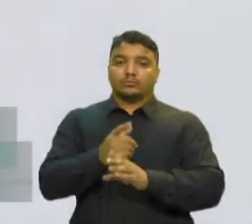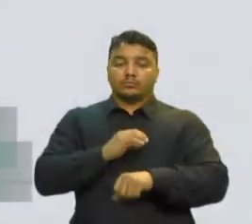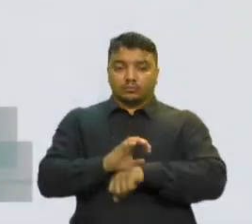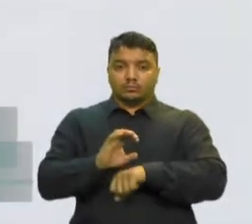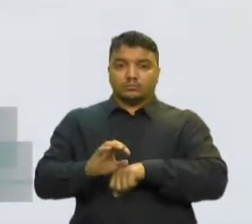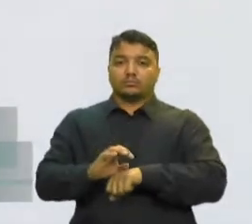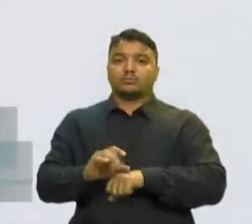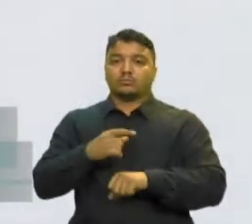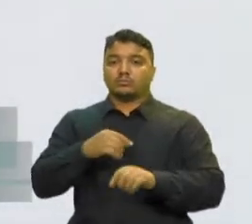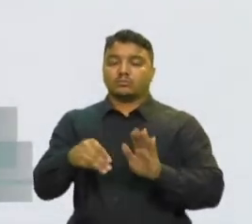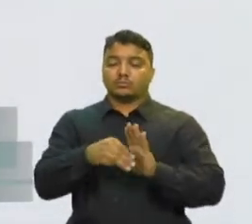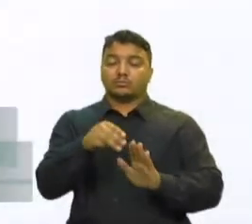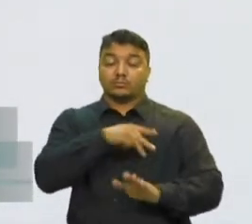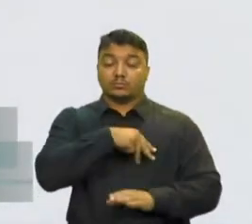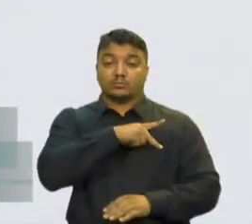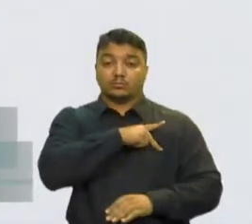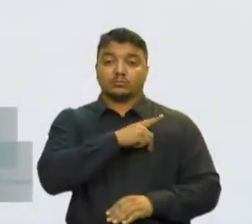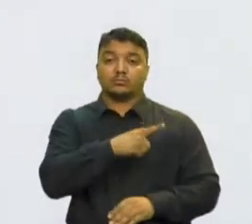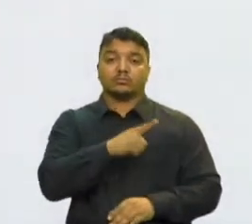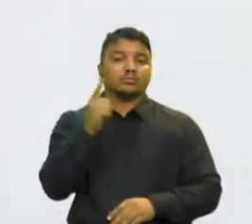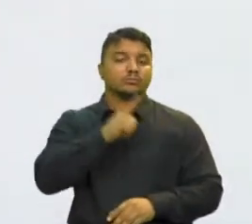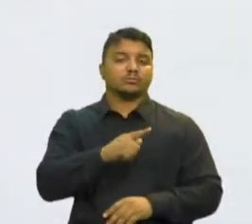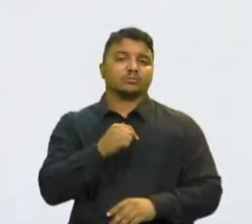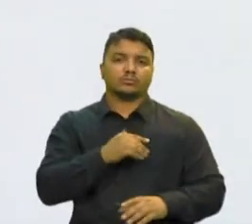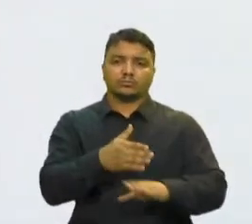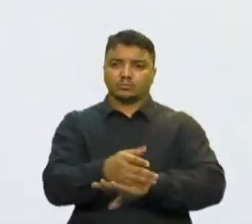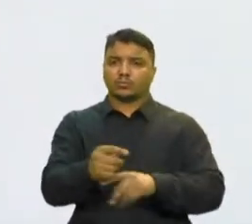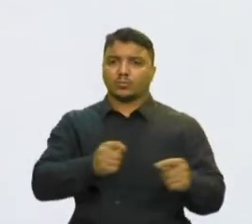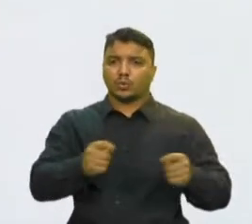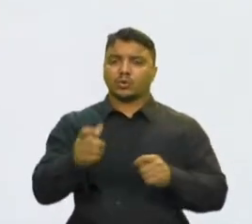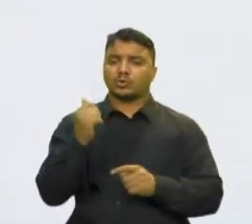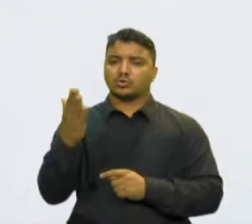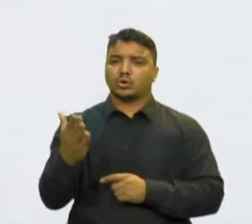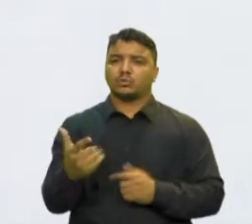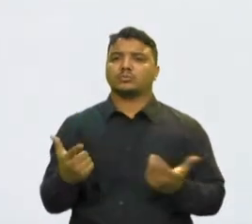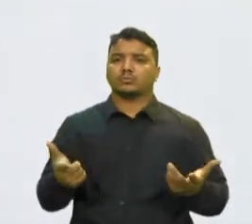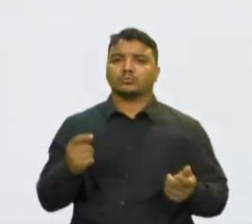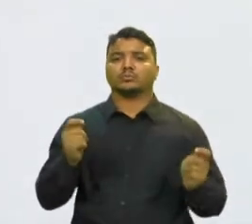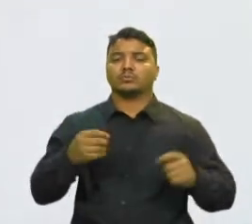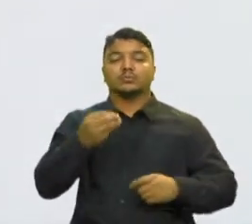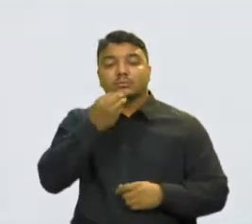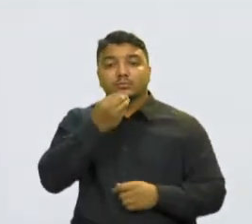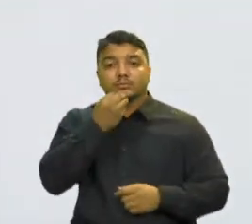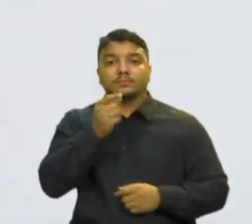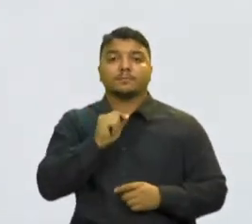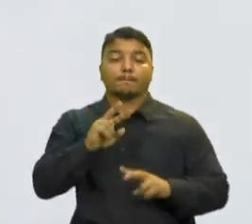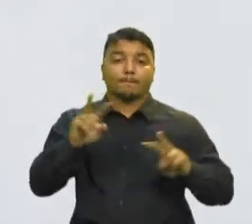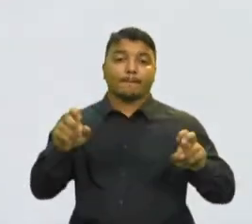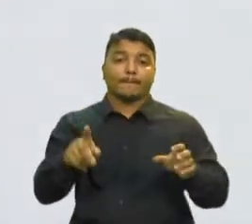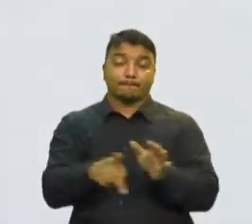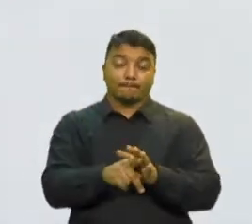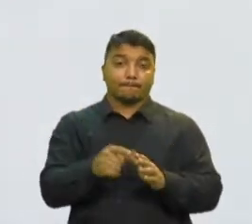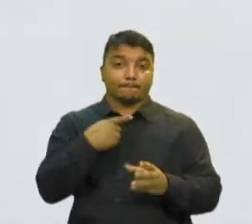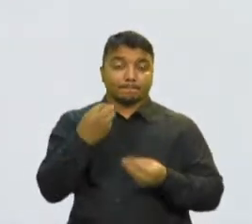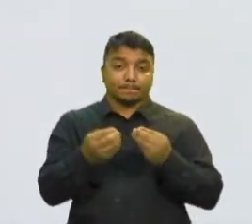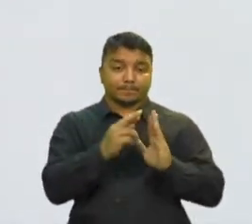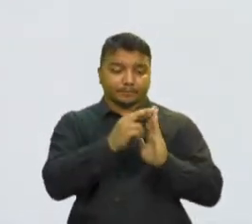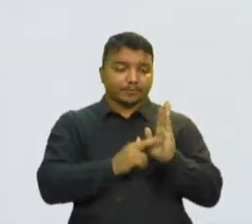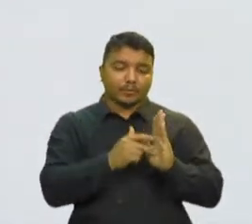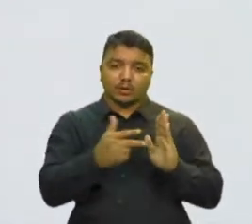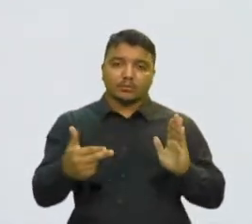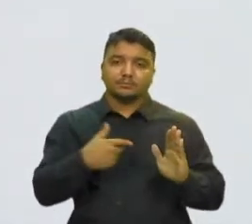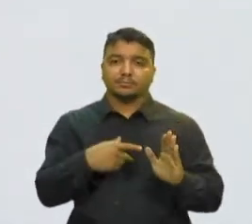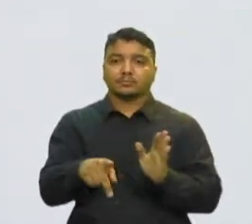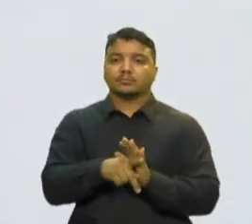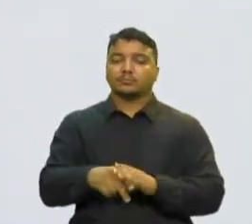Ela permite a interferência do órgão de controle externo Que deveria cuidar das questões disciplinares Numérico das decisões dos